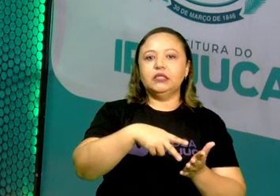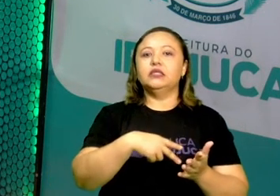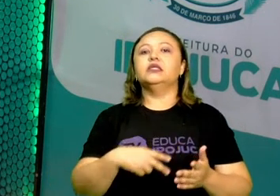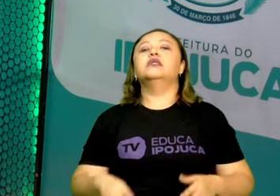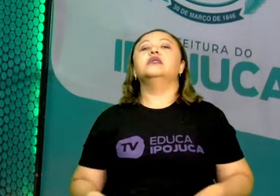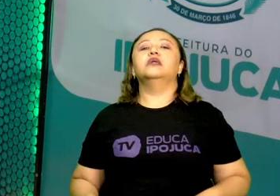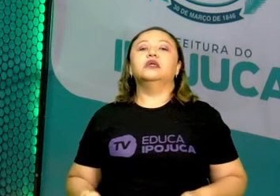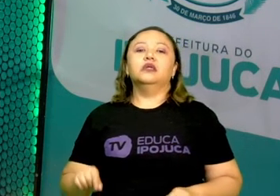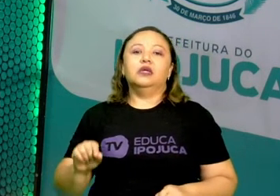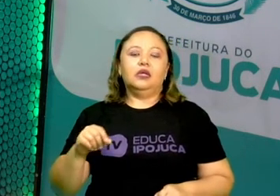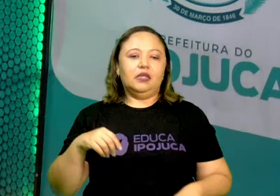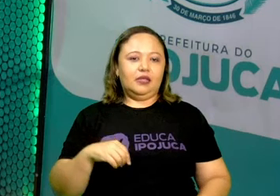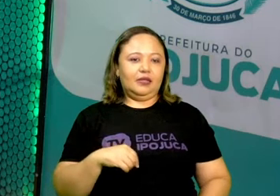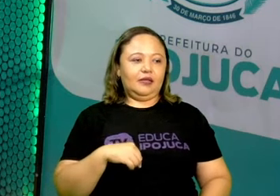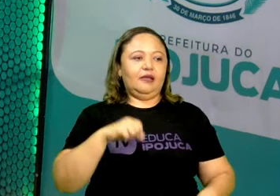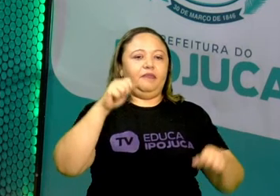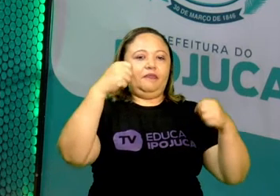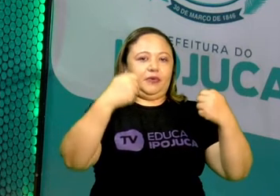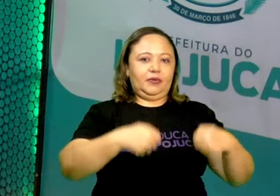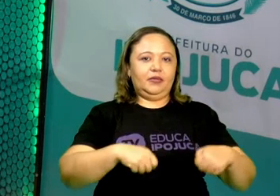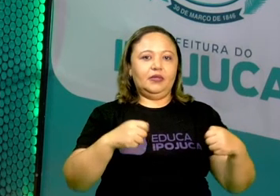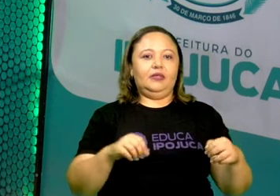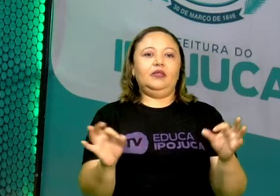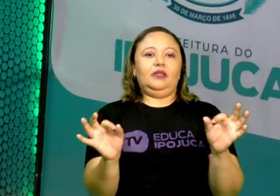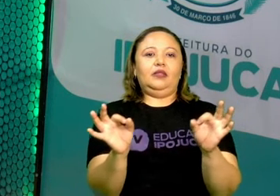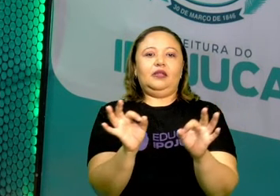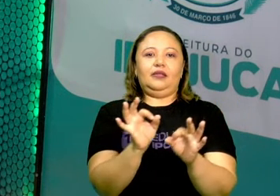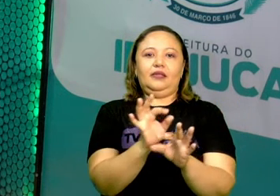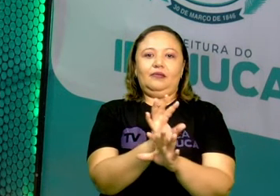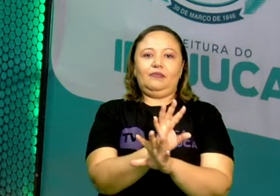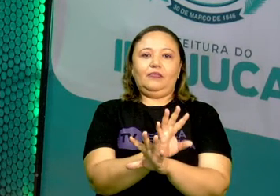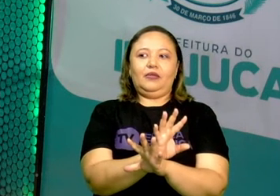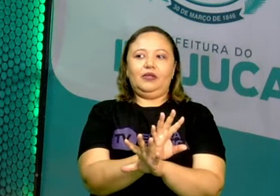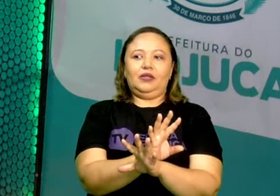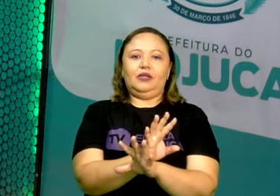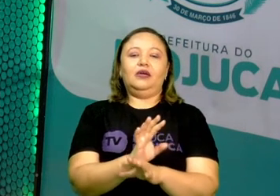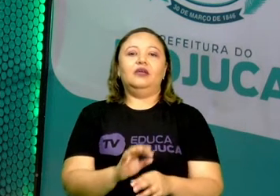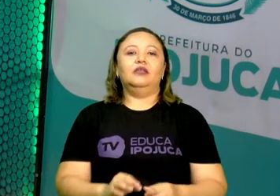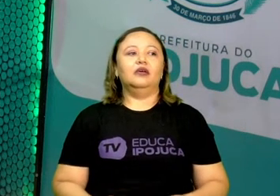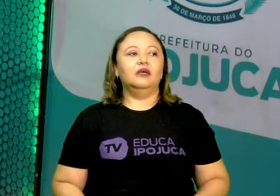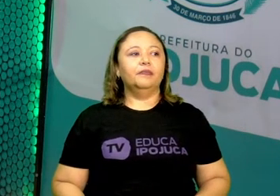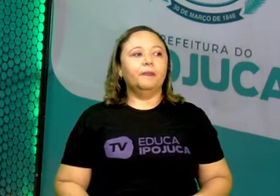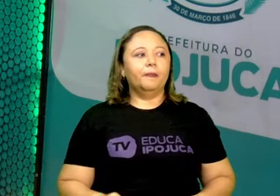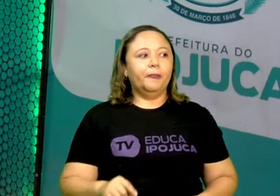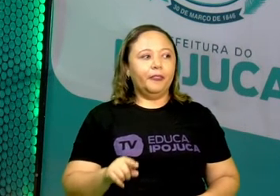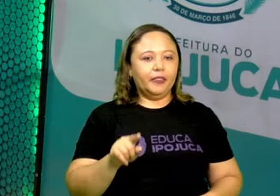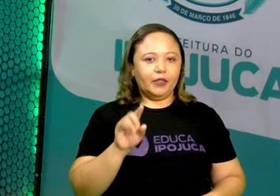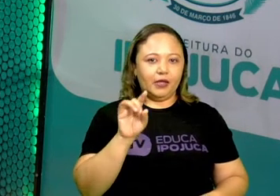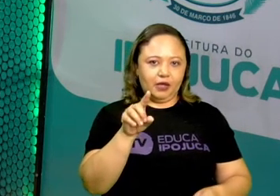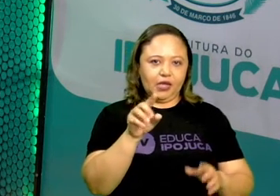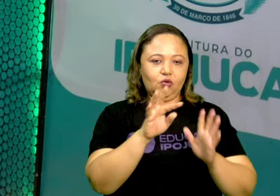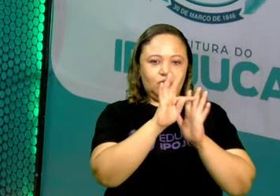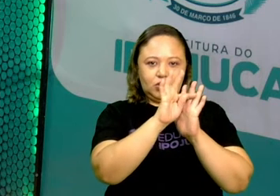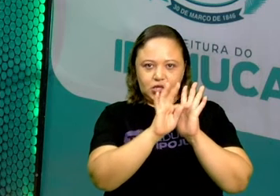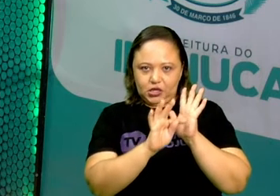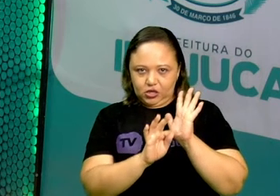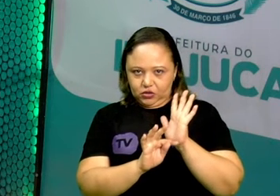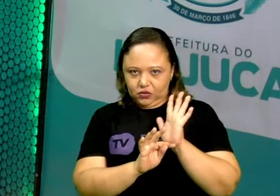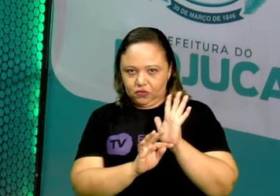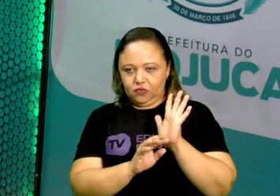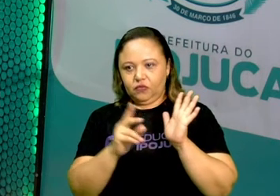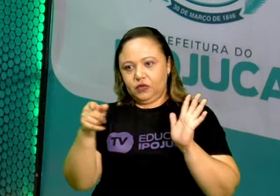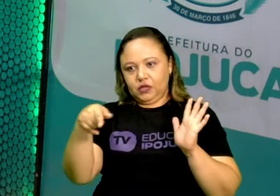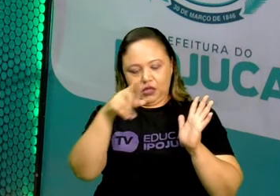seja executado e a dança seja finalizada. Então, fica aí com